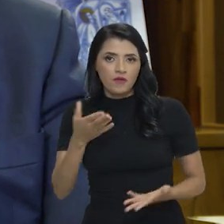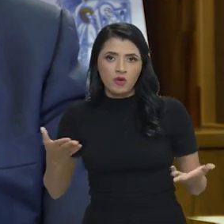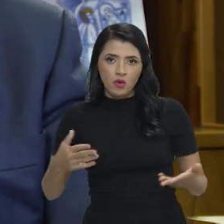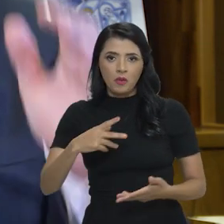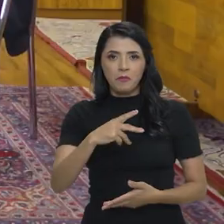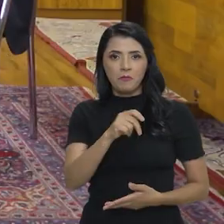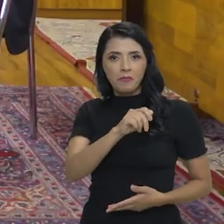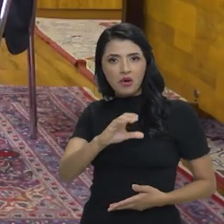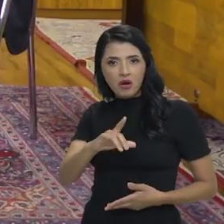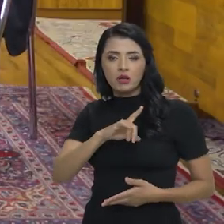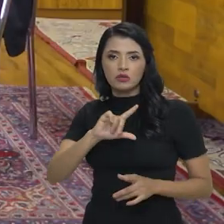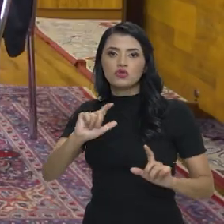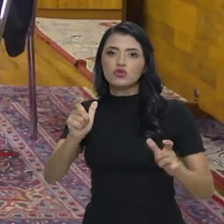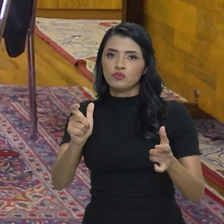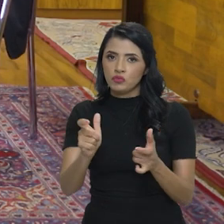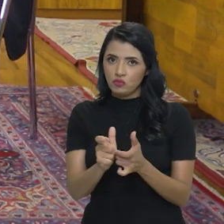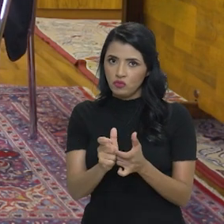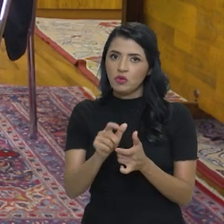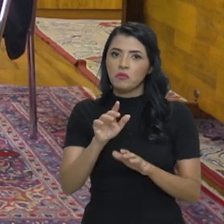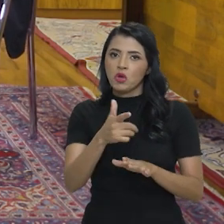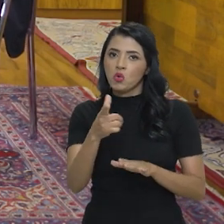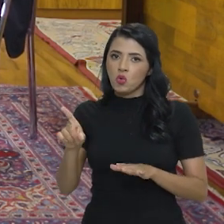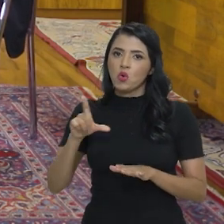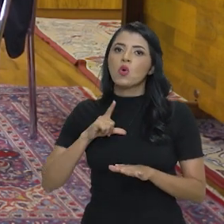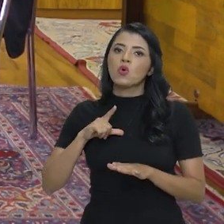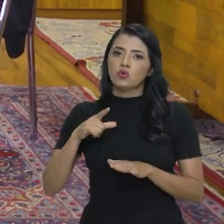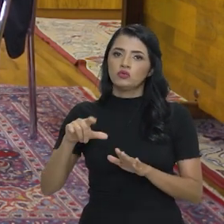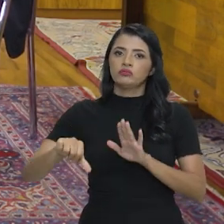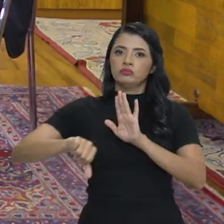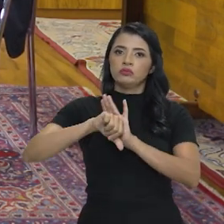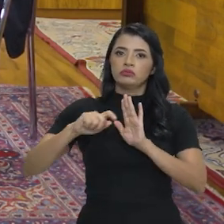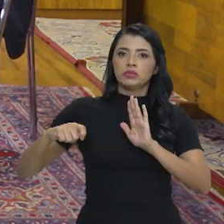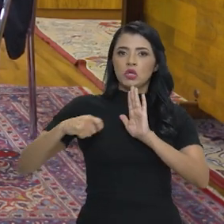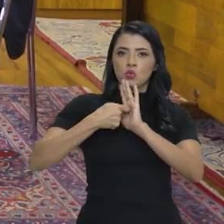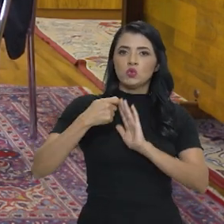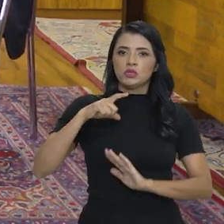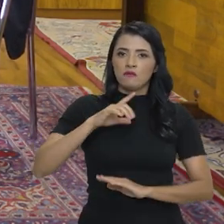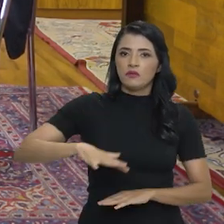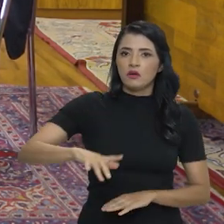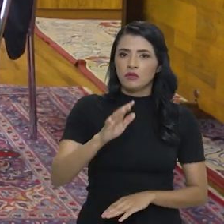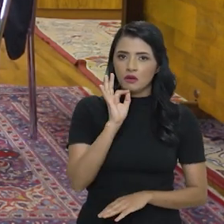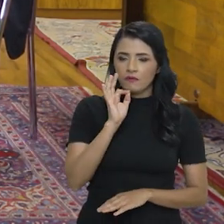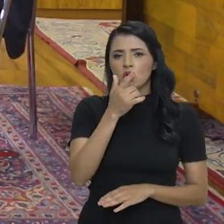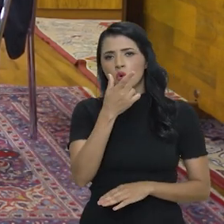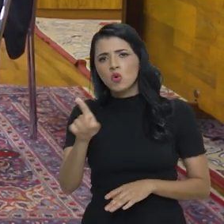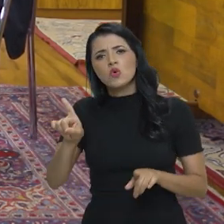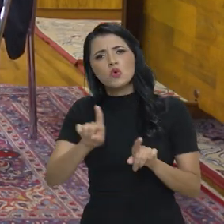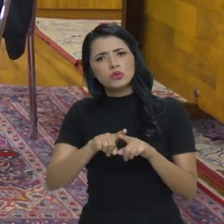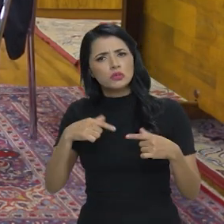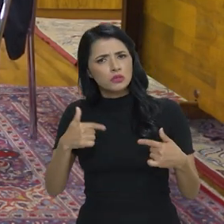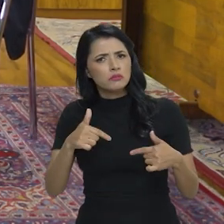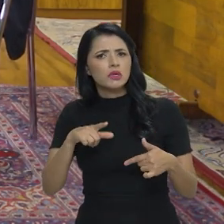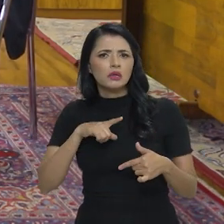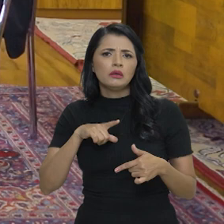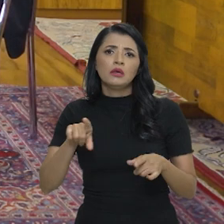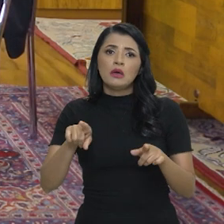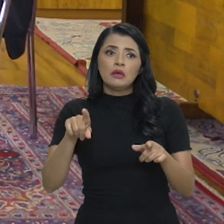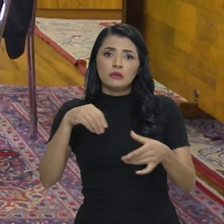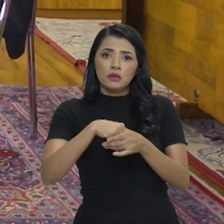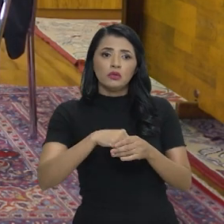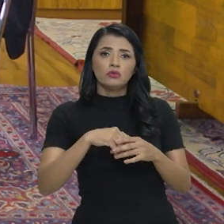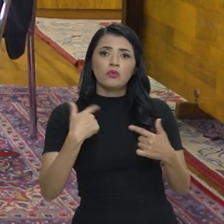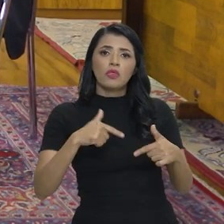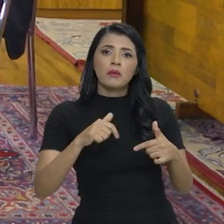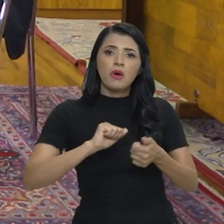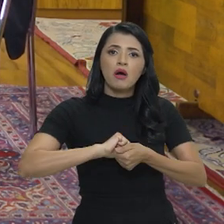Café esse ano, então diminuiu bastante o café, mas ainda teve muitas ocorrências do café, entre tantas outras atividades, como até no trabalho